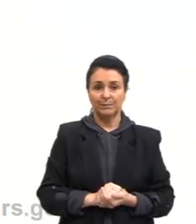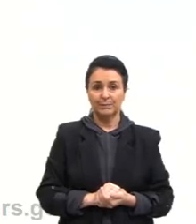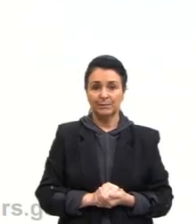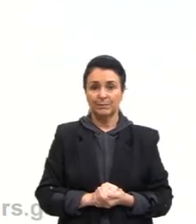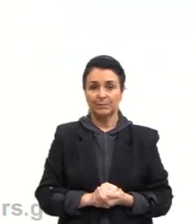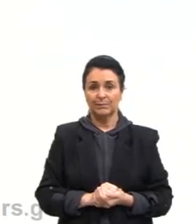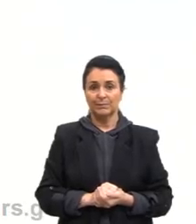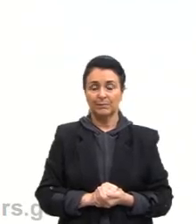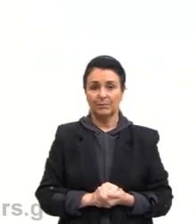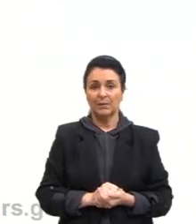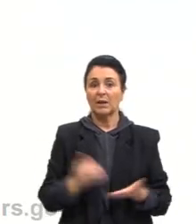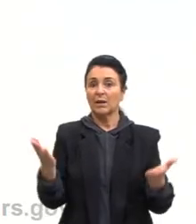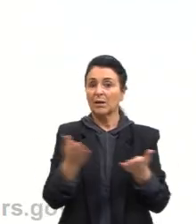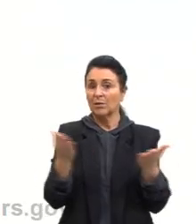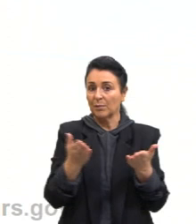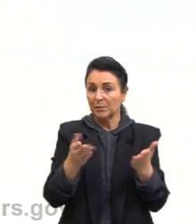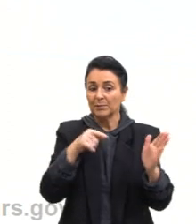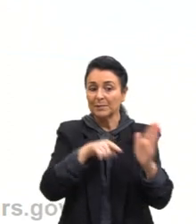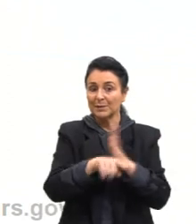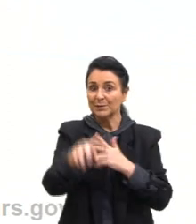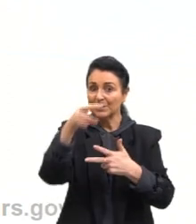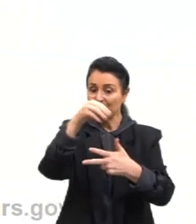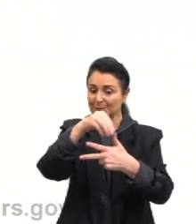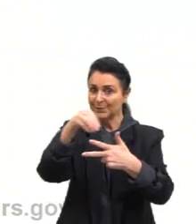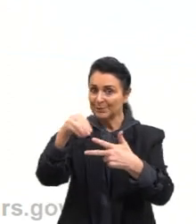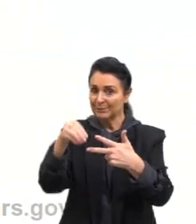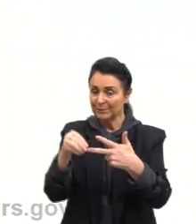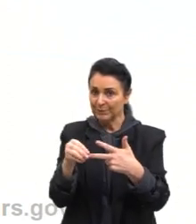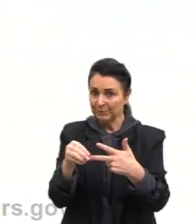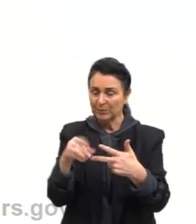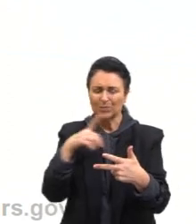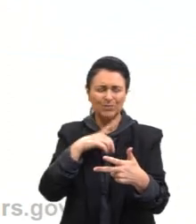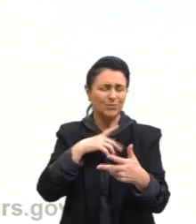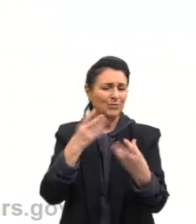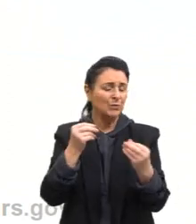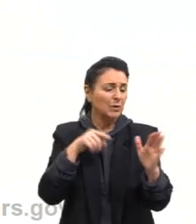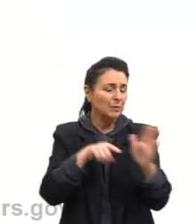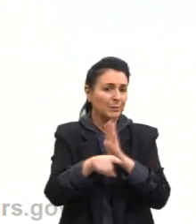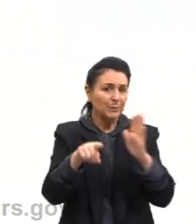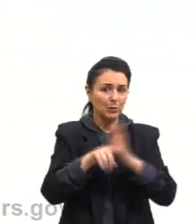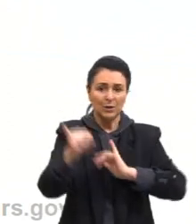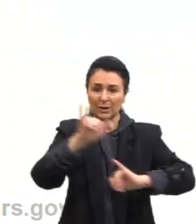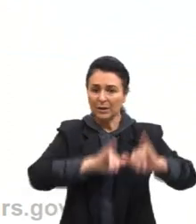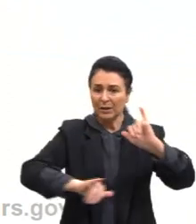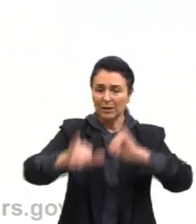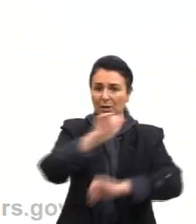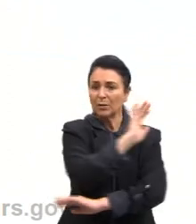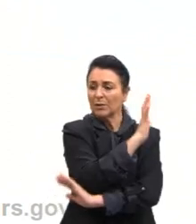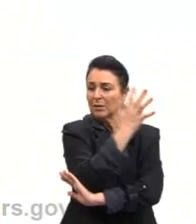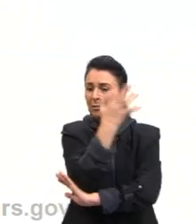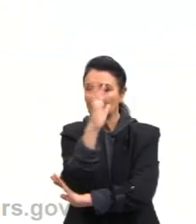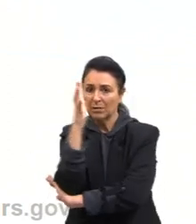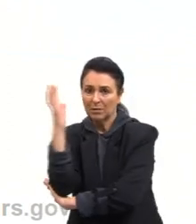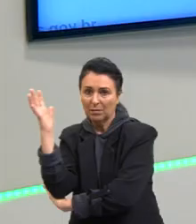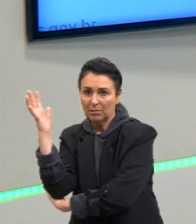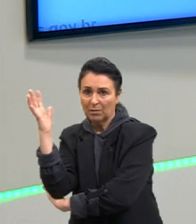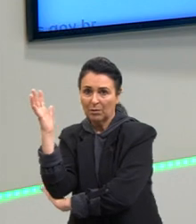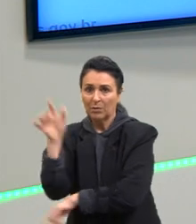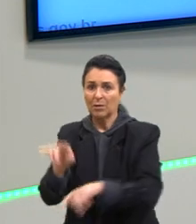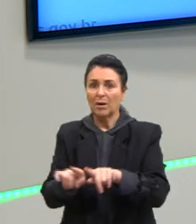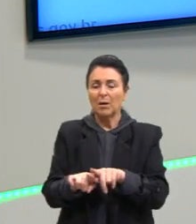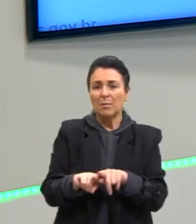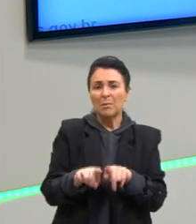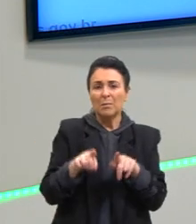E onde isso cai no Enem? O Enem traz muitas questões de química ambiental. Química ambiental, mas ela